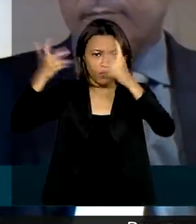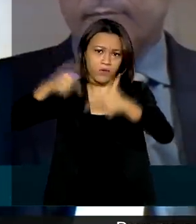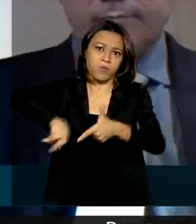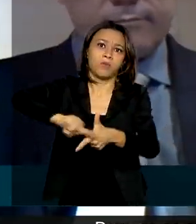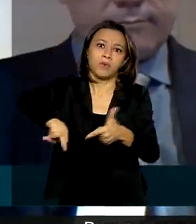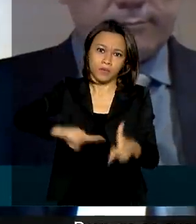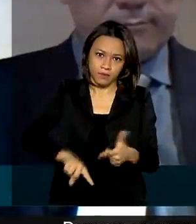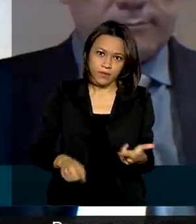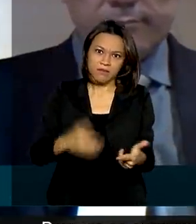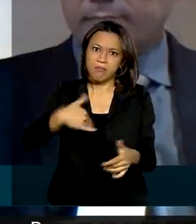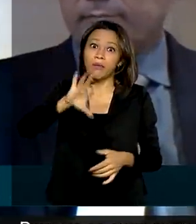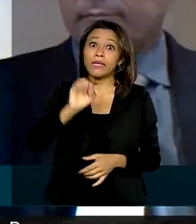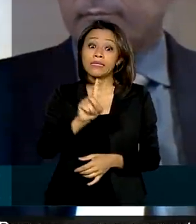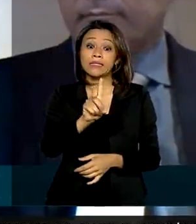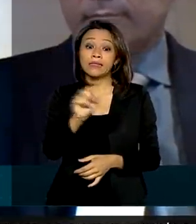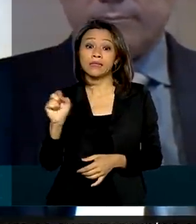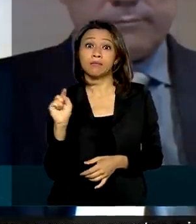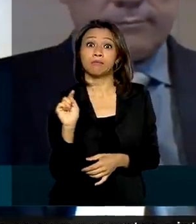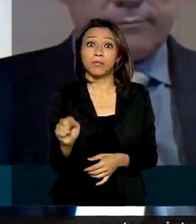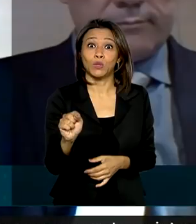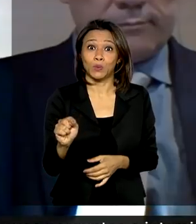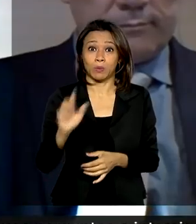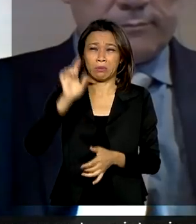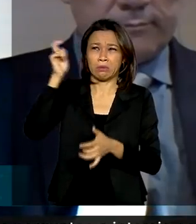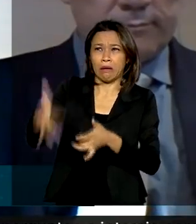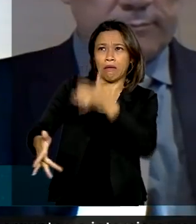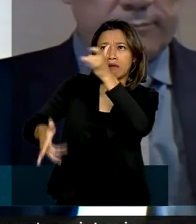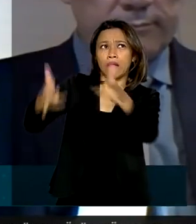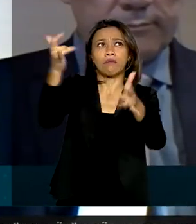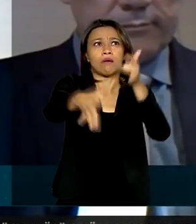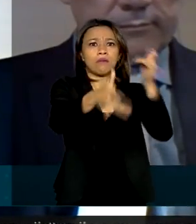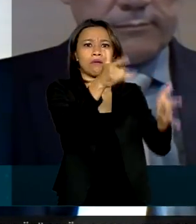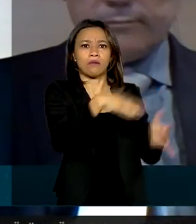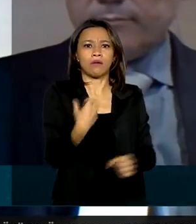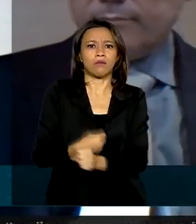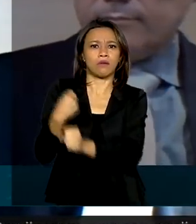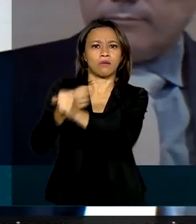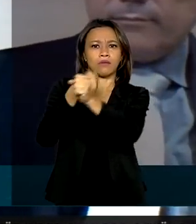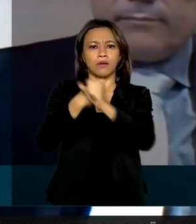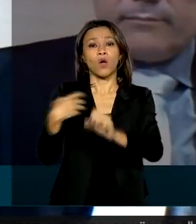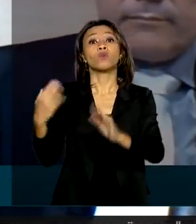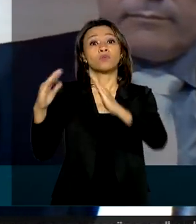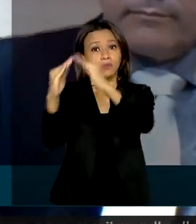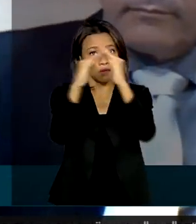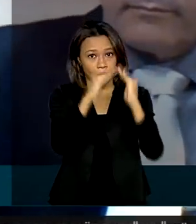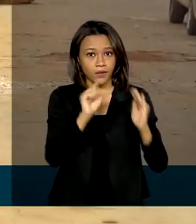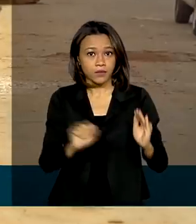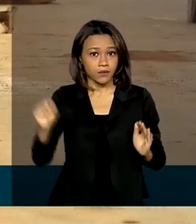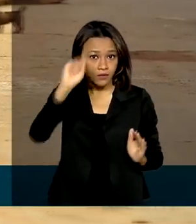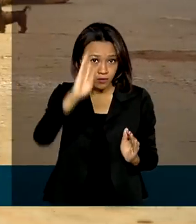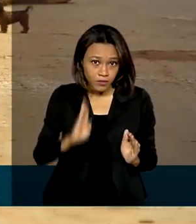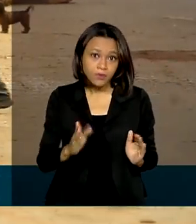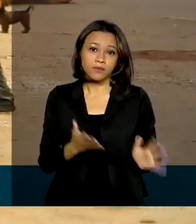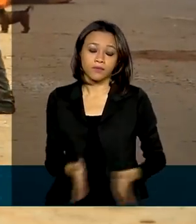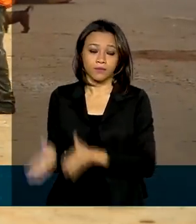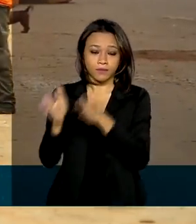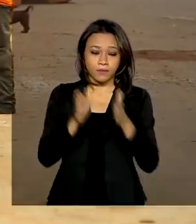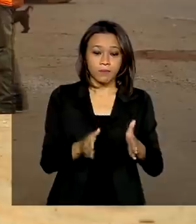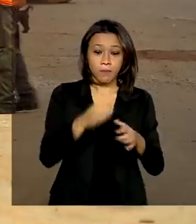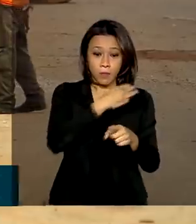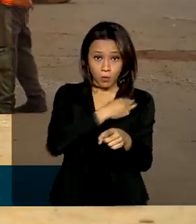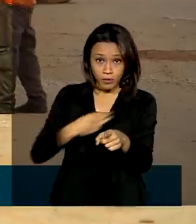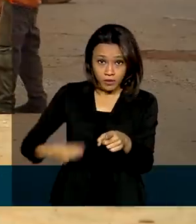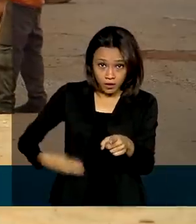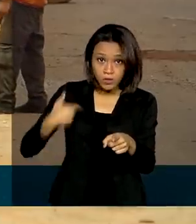vocês terem uma ideia, mais de 100 mil unidades paralisadas nos diversos programas habitacionais que nós herdamos aqui. O ministro anunciou